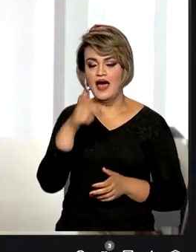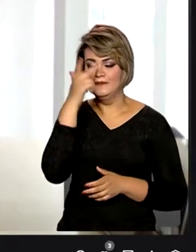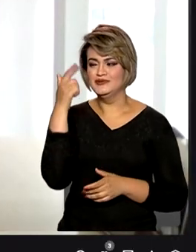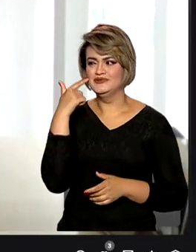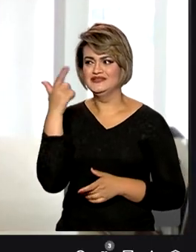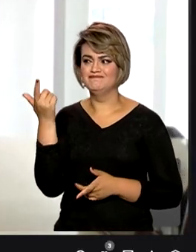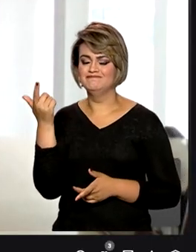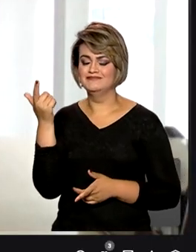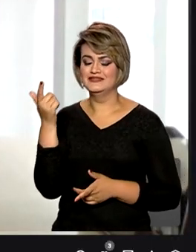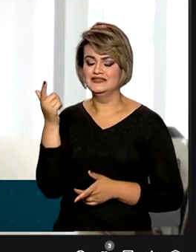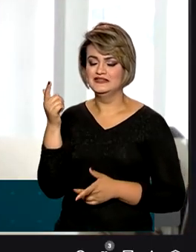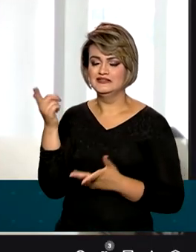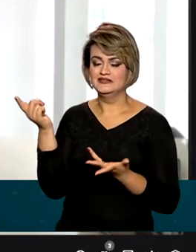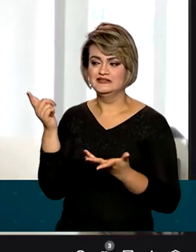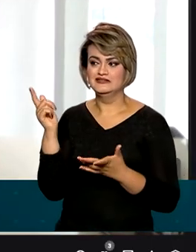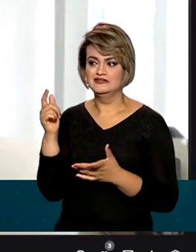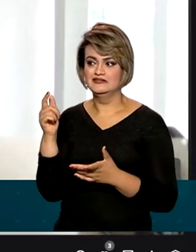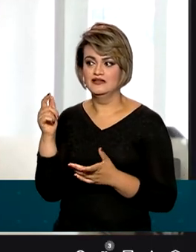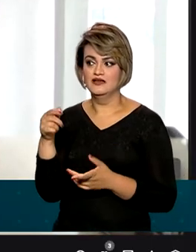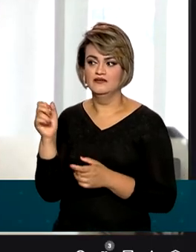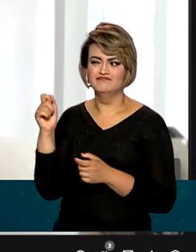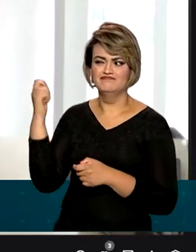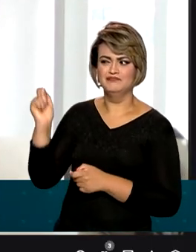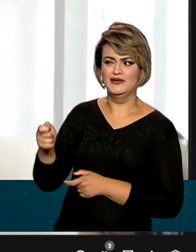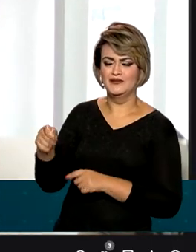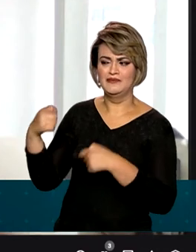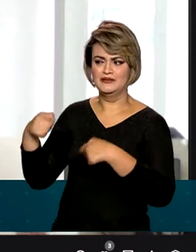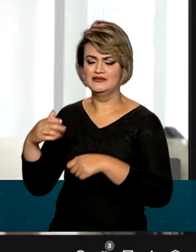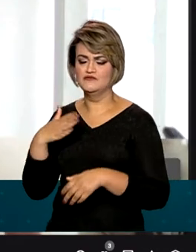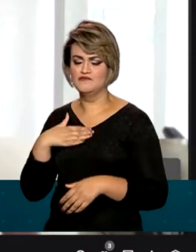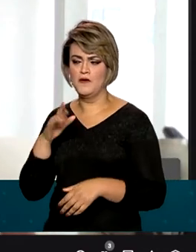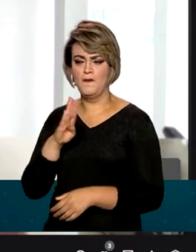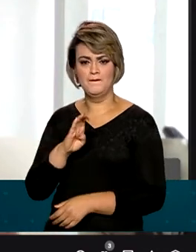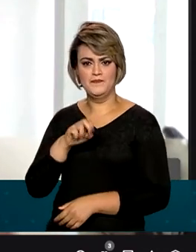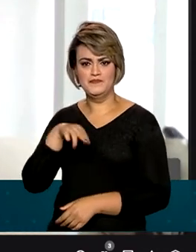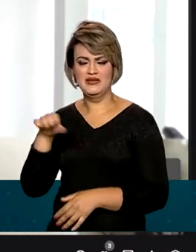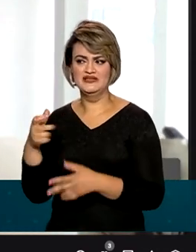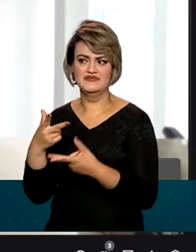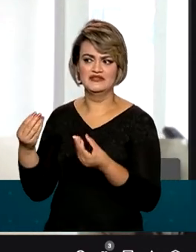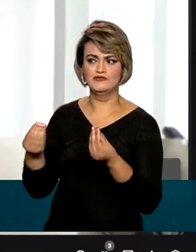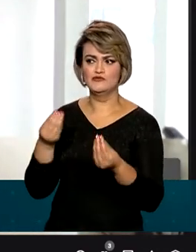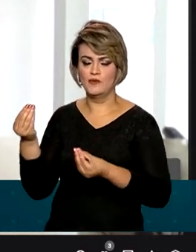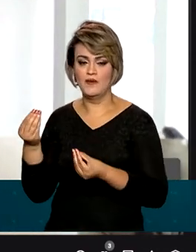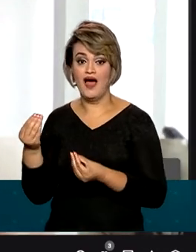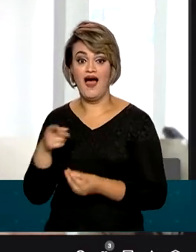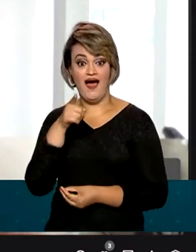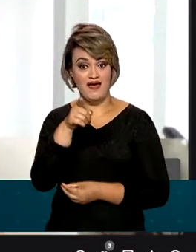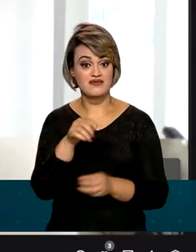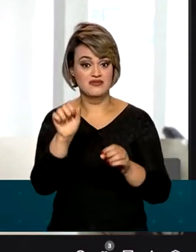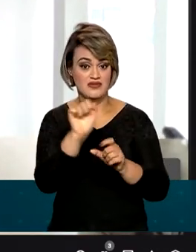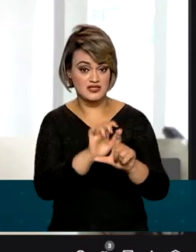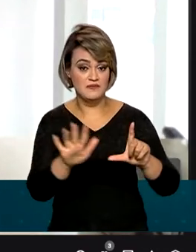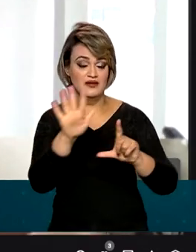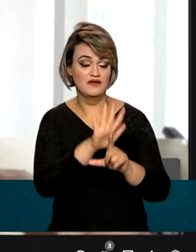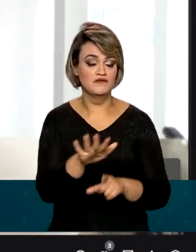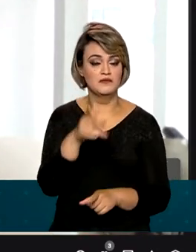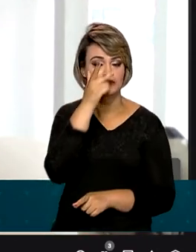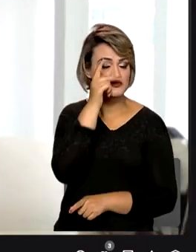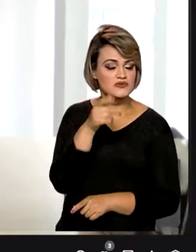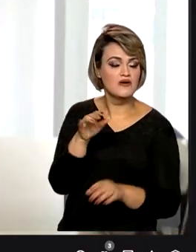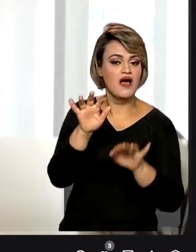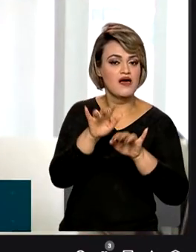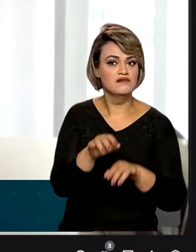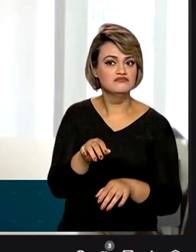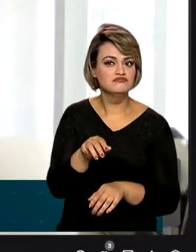capacidade de chegar ao patrimônio do devedor para receber o seu dinheiro. Então, esse é o ambiente que a gente recebe, esse é ambiente que a gente quer tentar, porque a gente quer